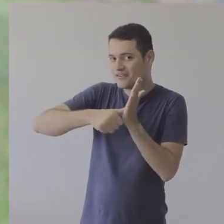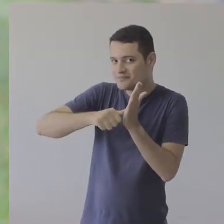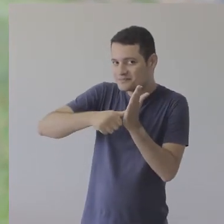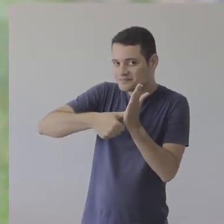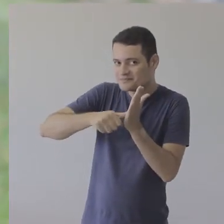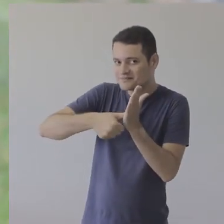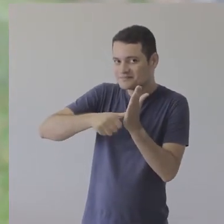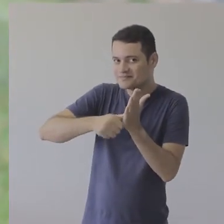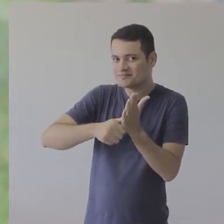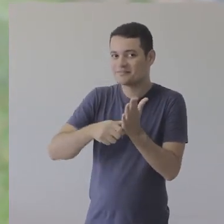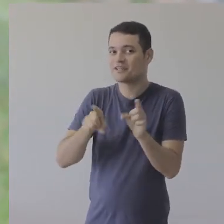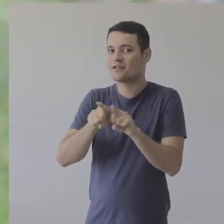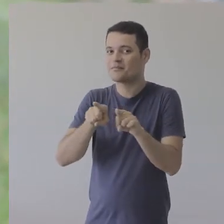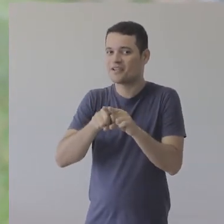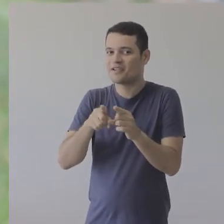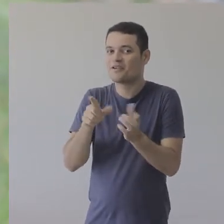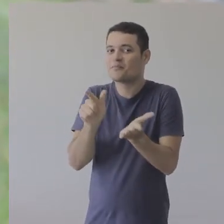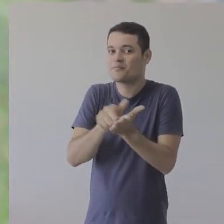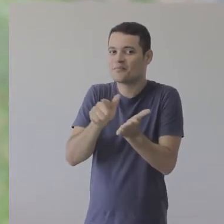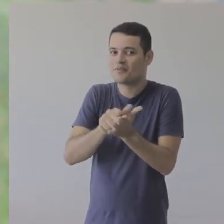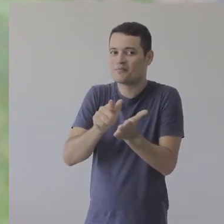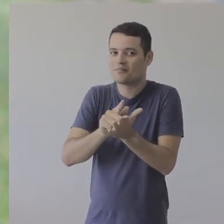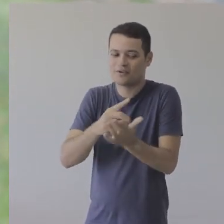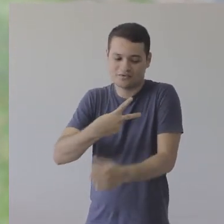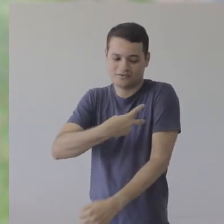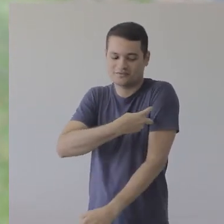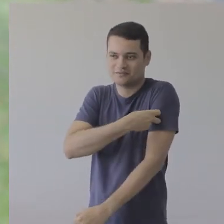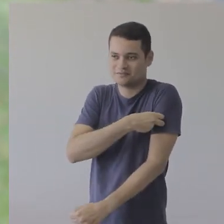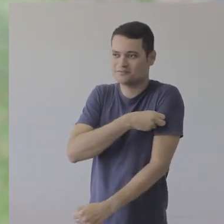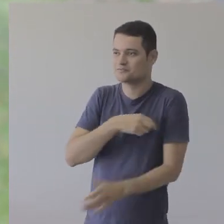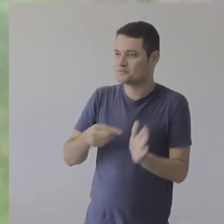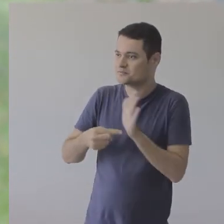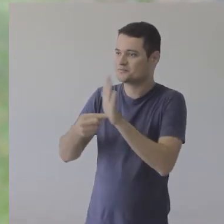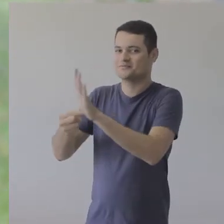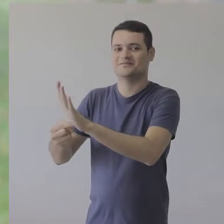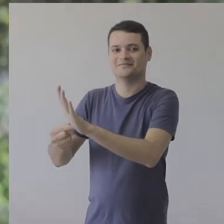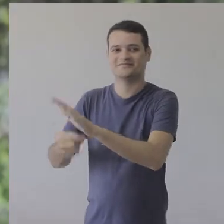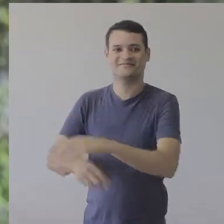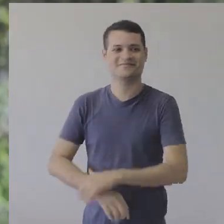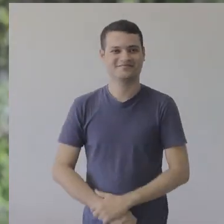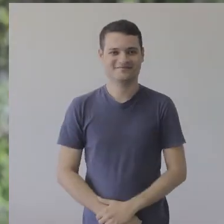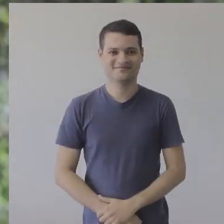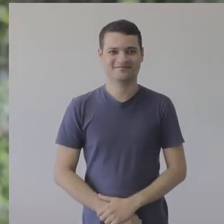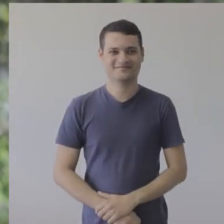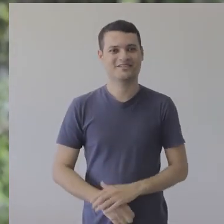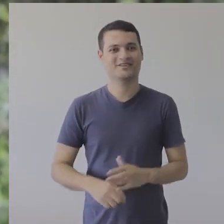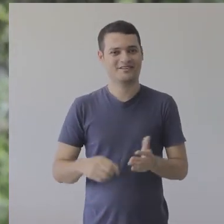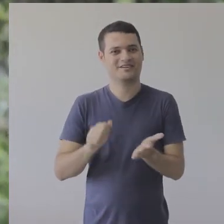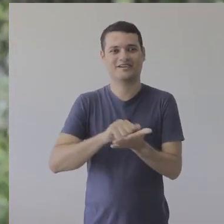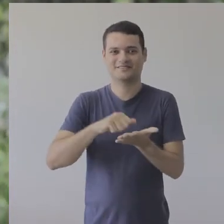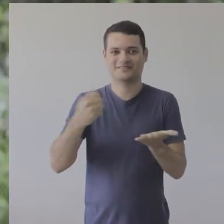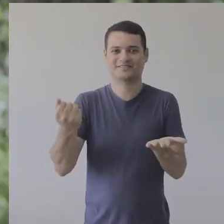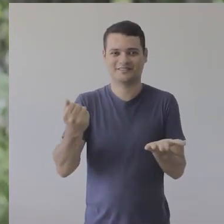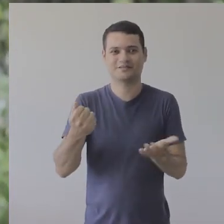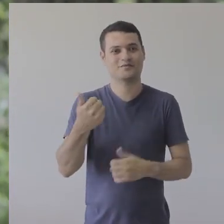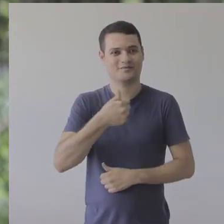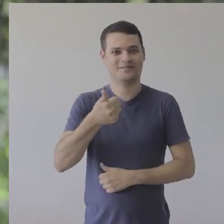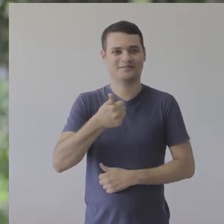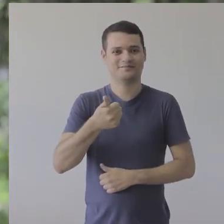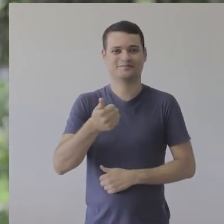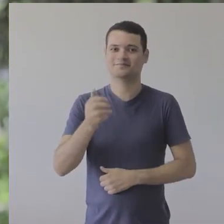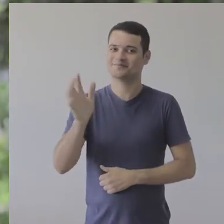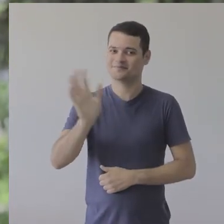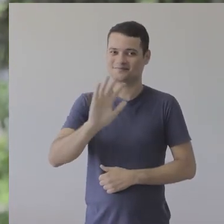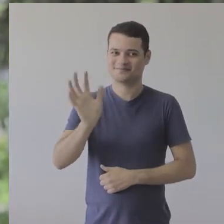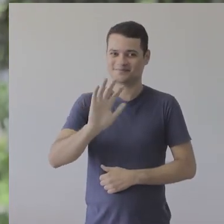tenha sala de vacinação, levando seu documento de identidade e o cartão de vacinas. Bom, a primeira agenda do ano fica por